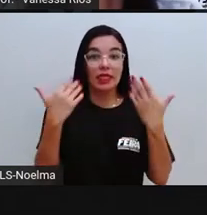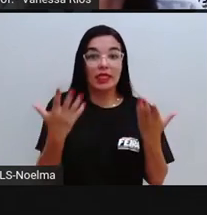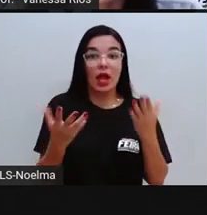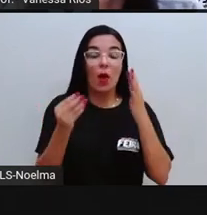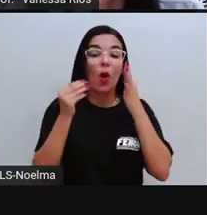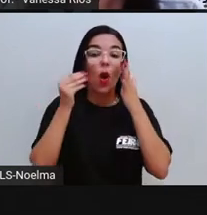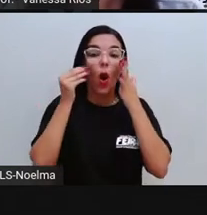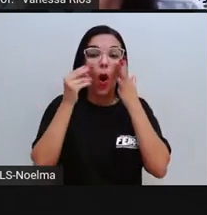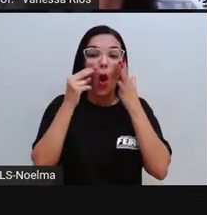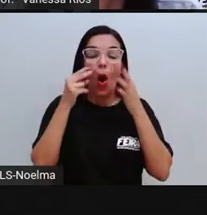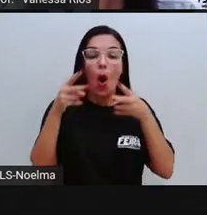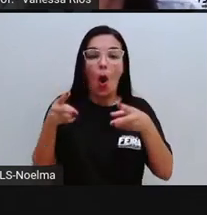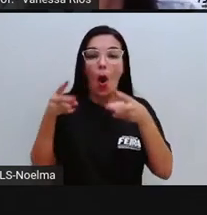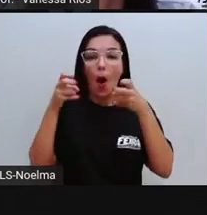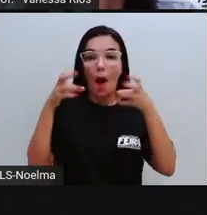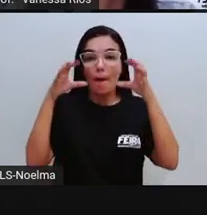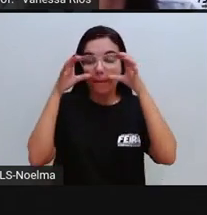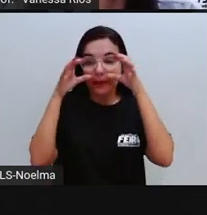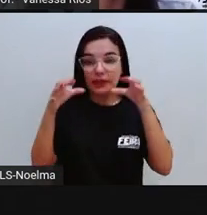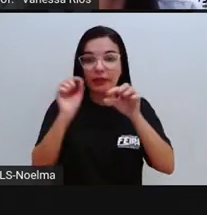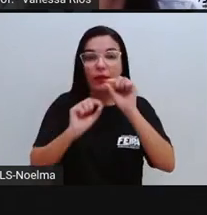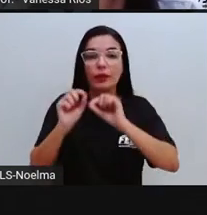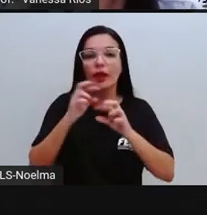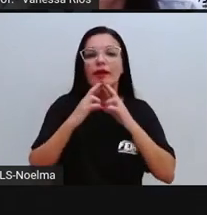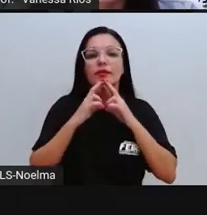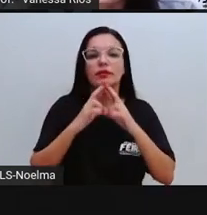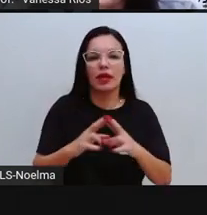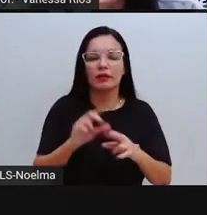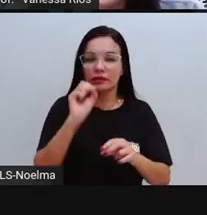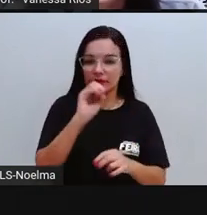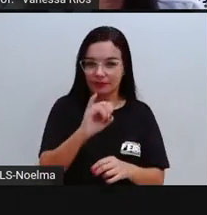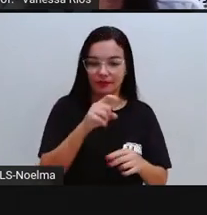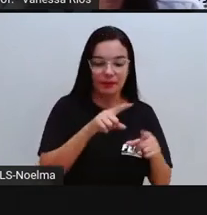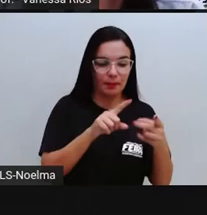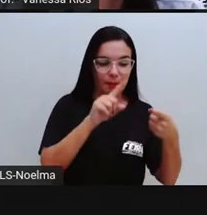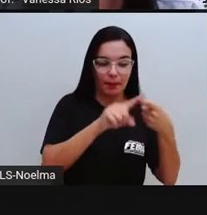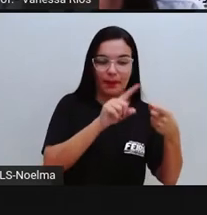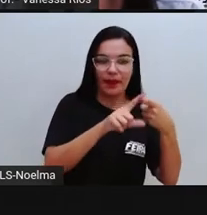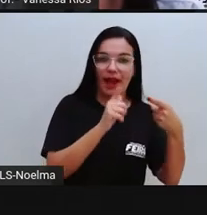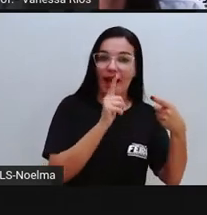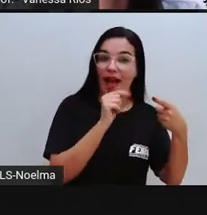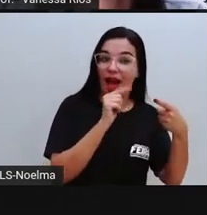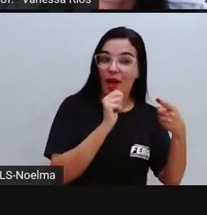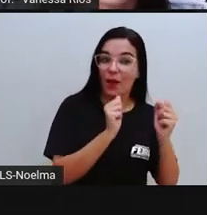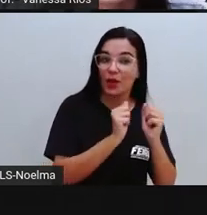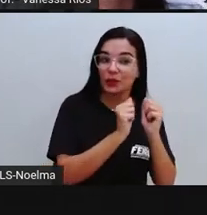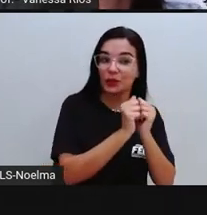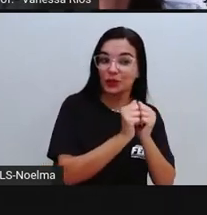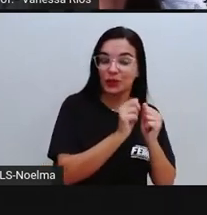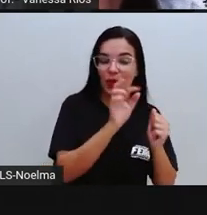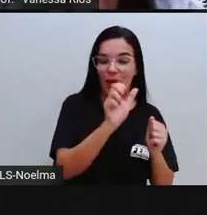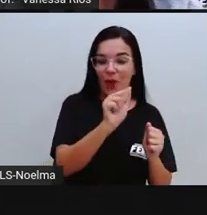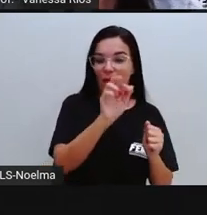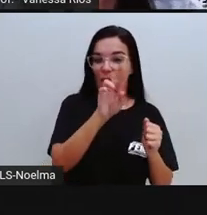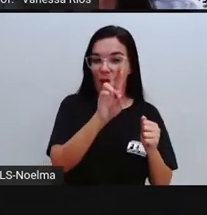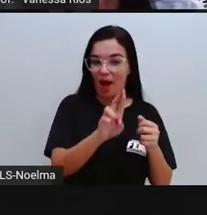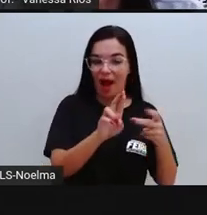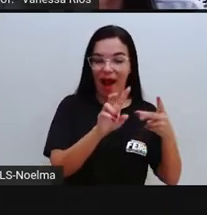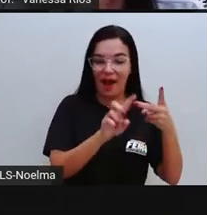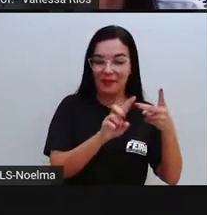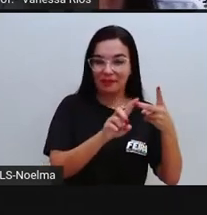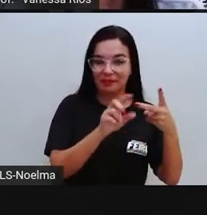resultado desse experimento? Que a água, junto com o ar, junto com o gás